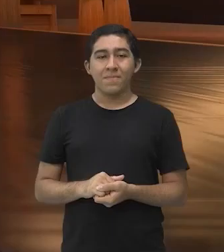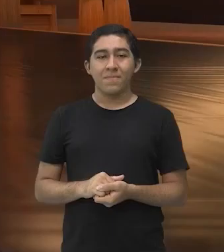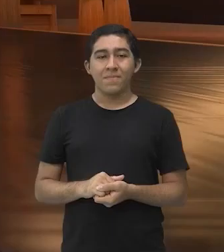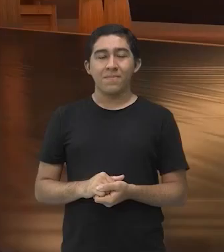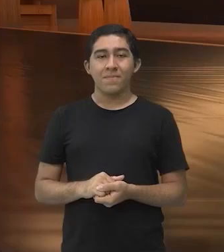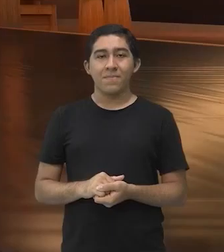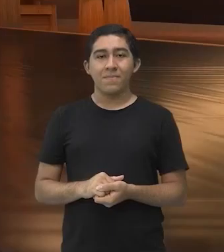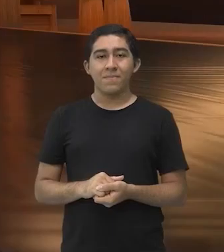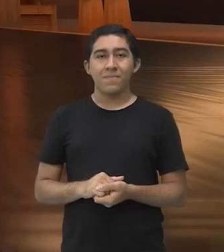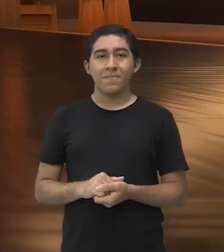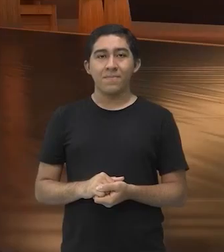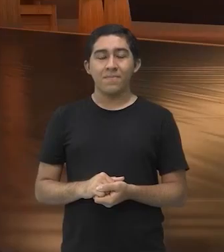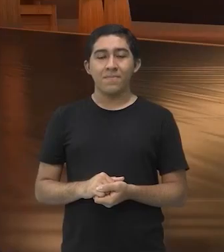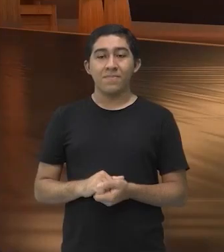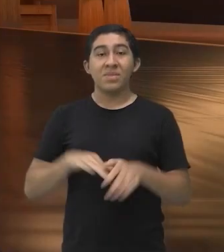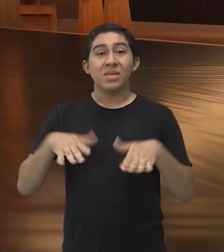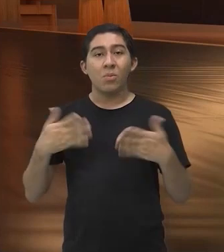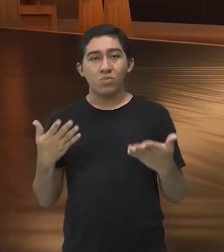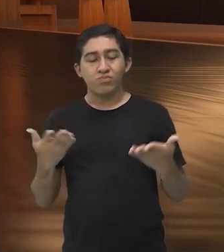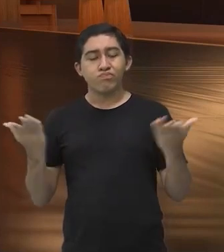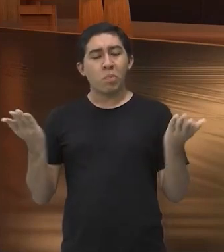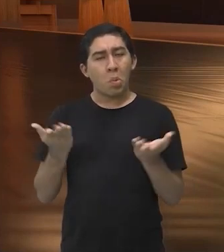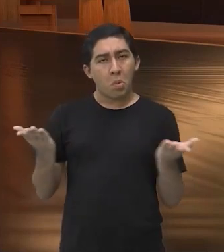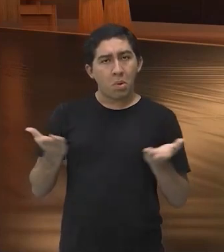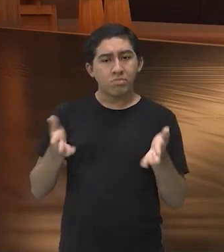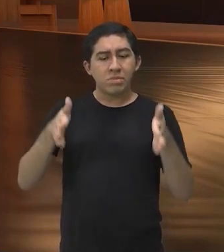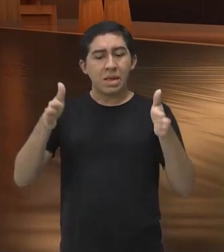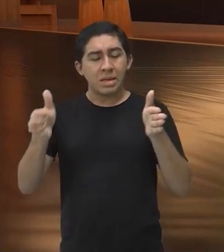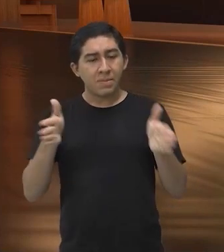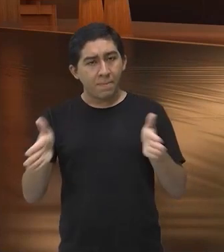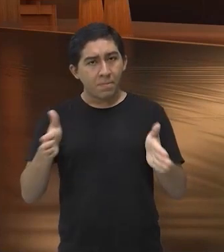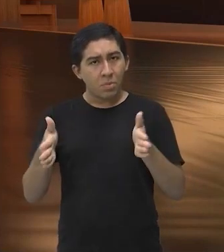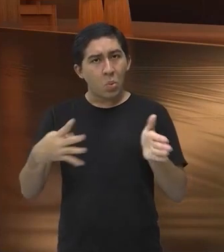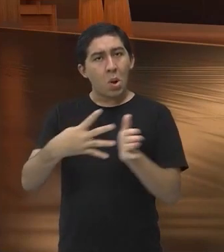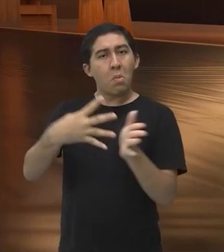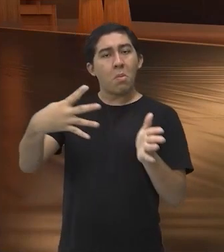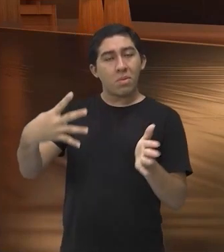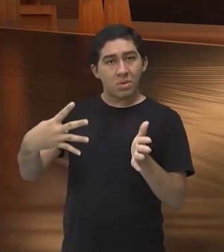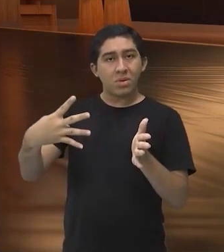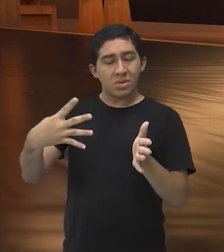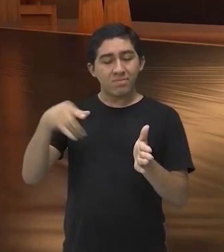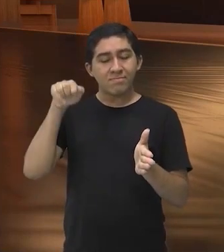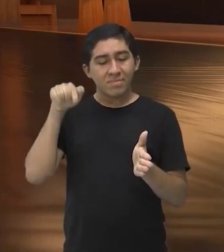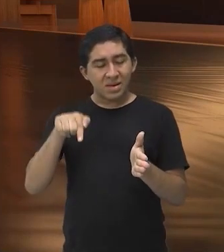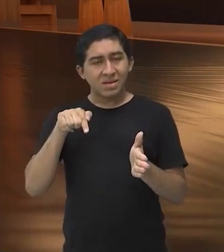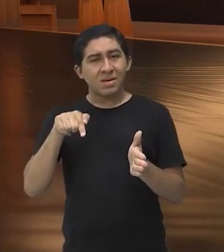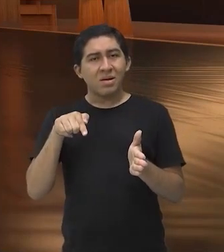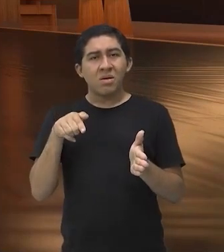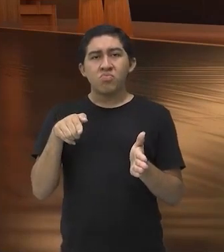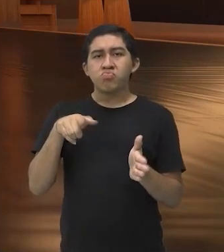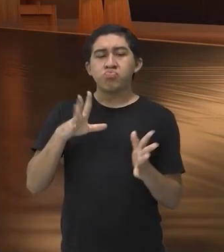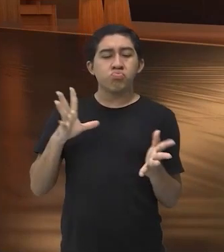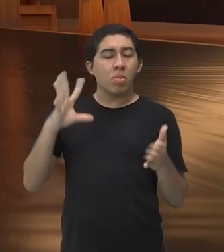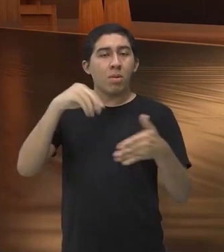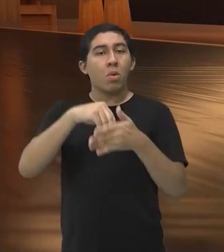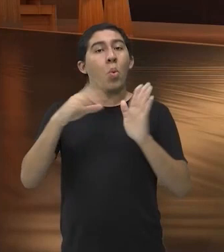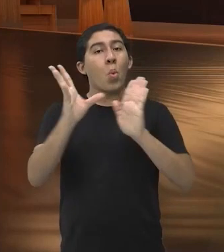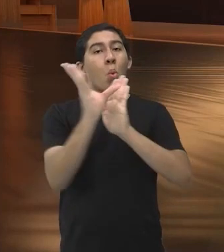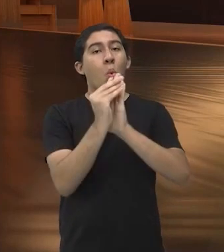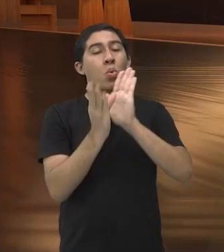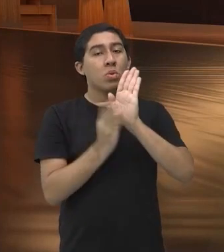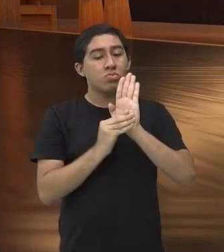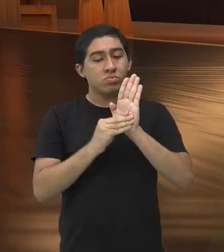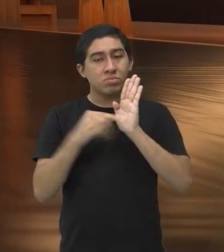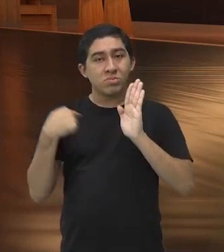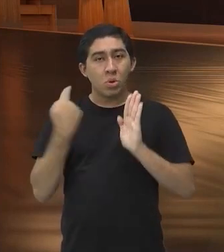Vamos lá então, nessa unidade 4, dentro dos conteúdos que